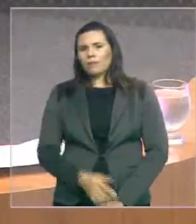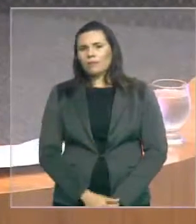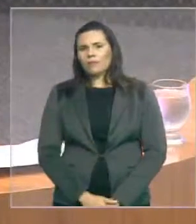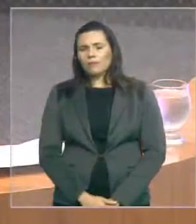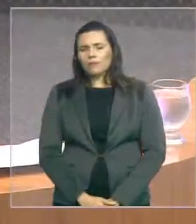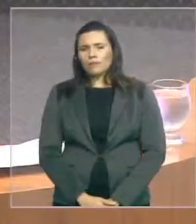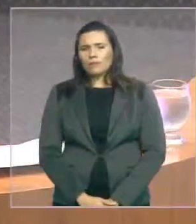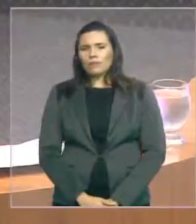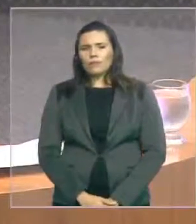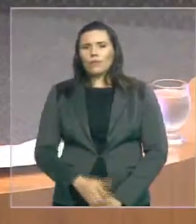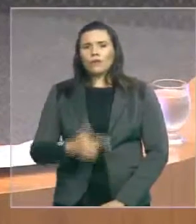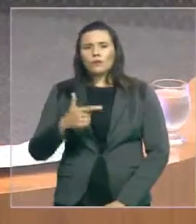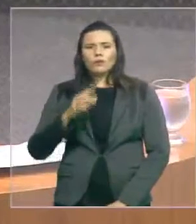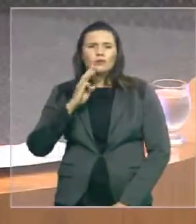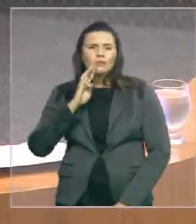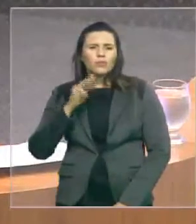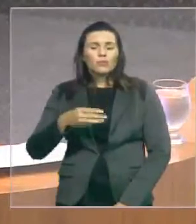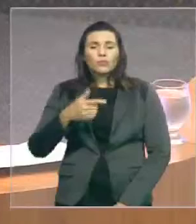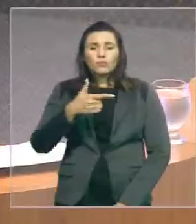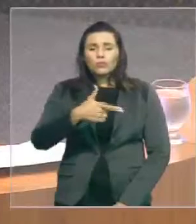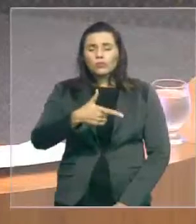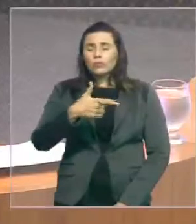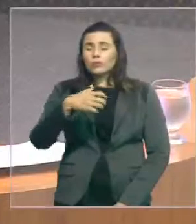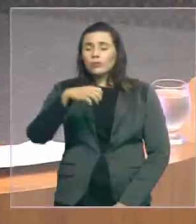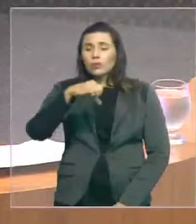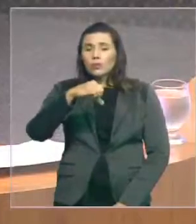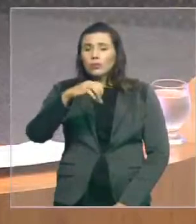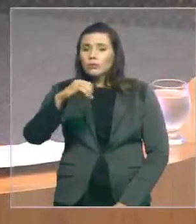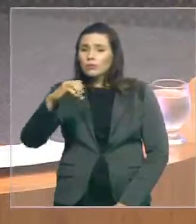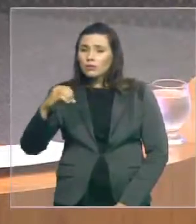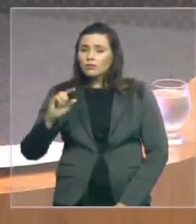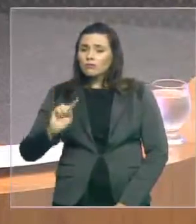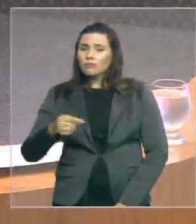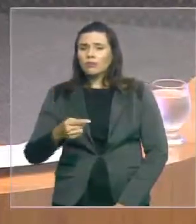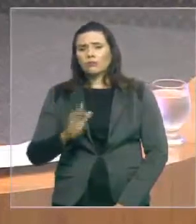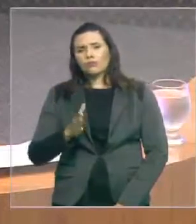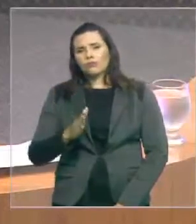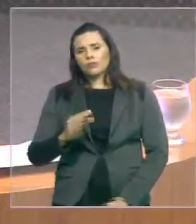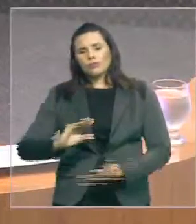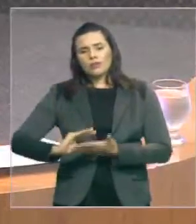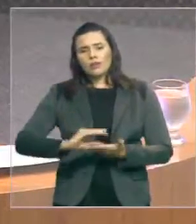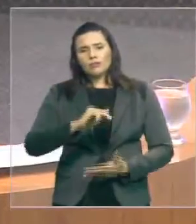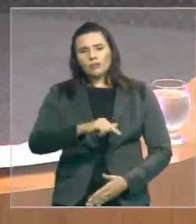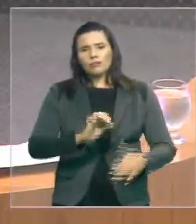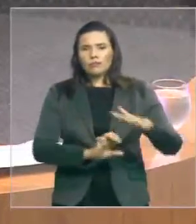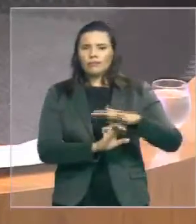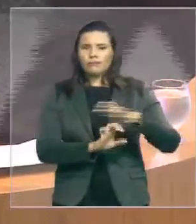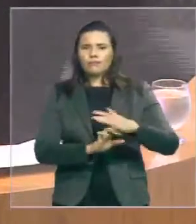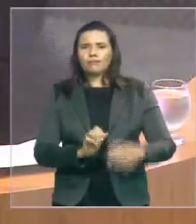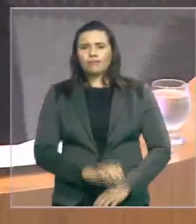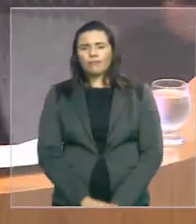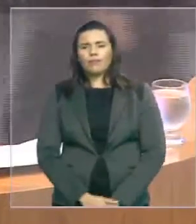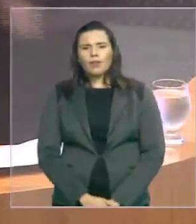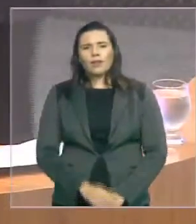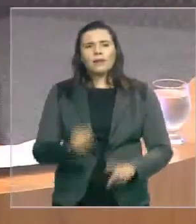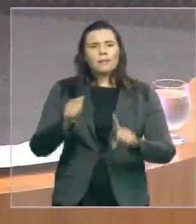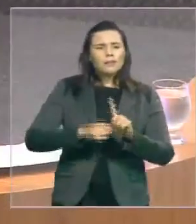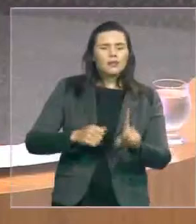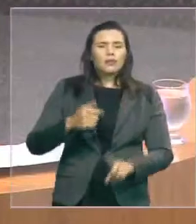Esse ano já foi repactuado o valor da Bolsa de Estágio, passando a despesa mensal de